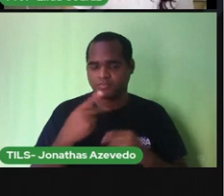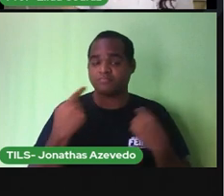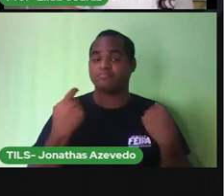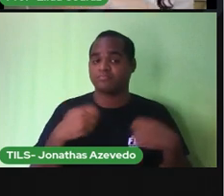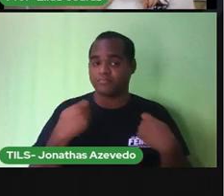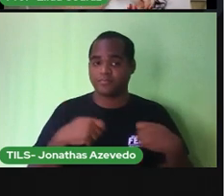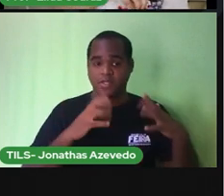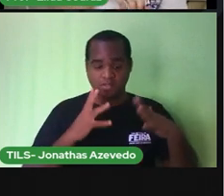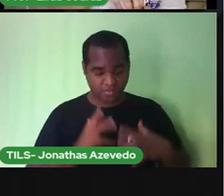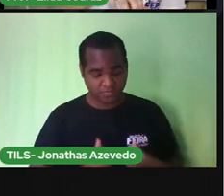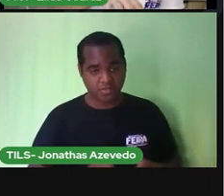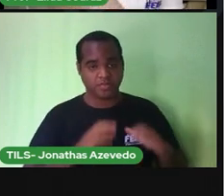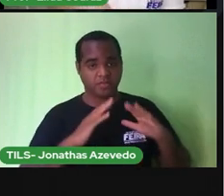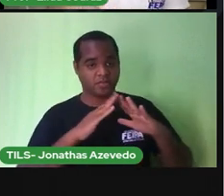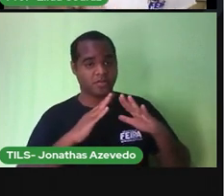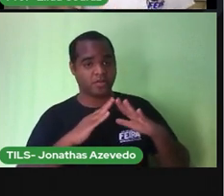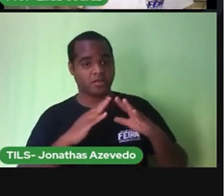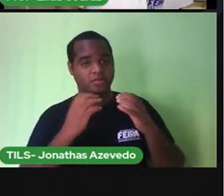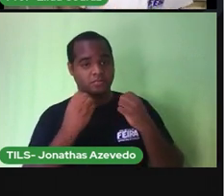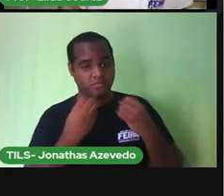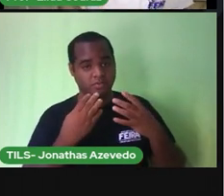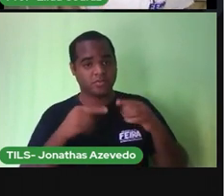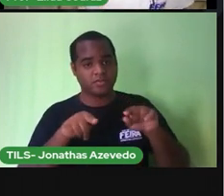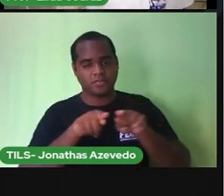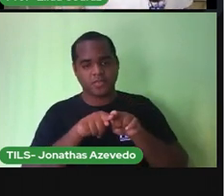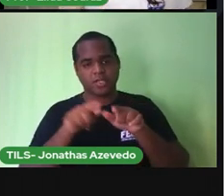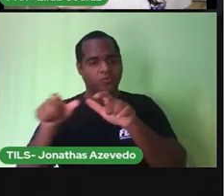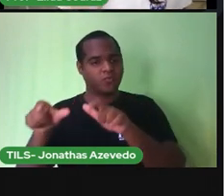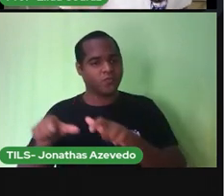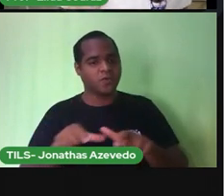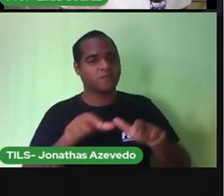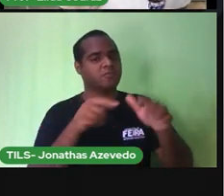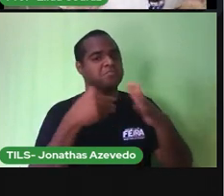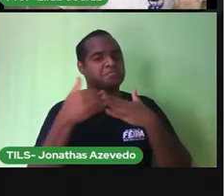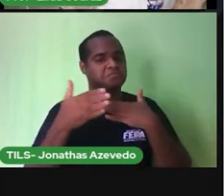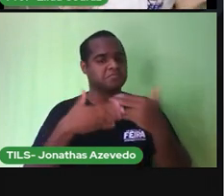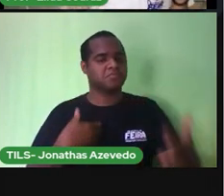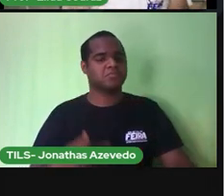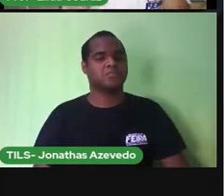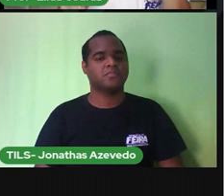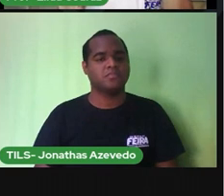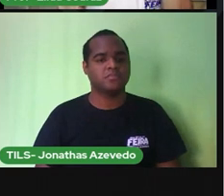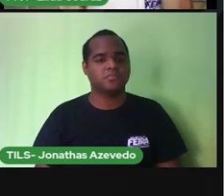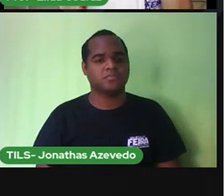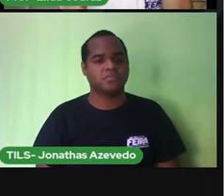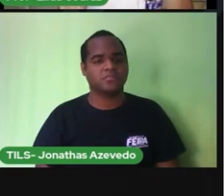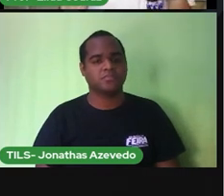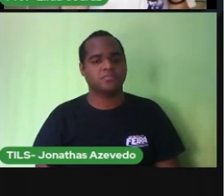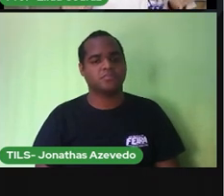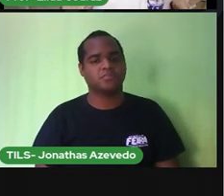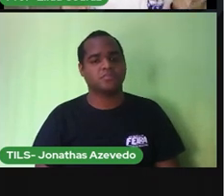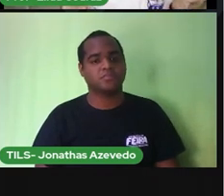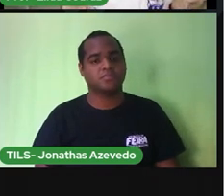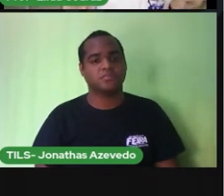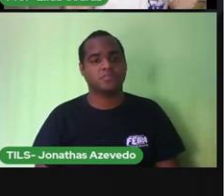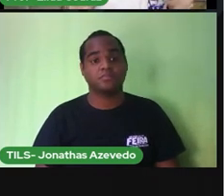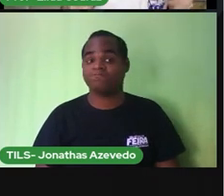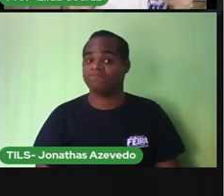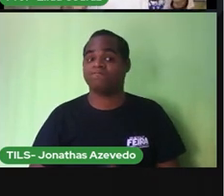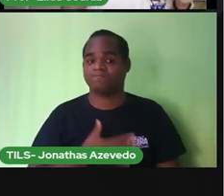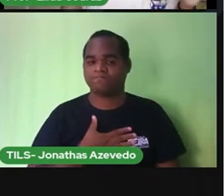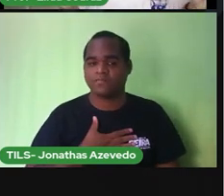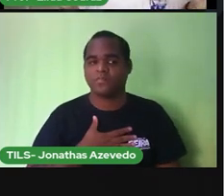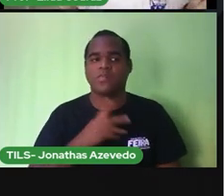mora você leva pra todos os lugares eu gosto muito de bala de maçã verde